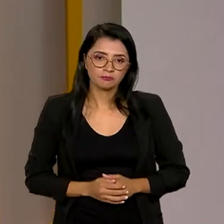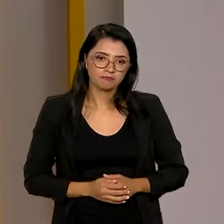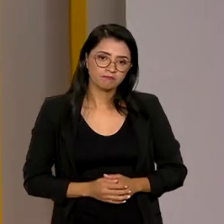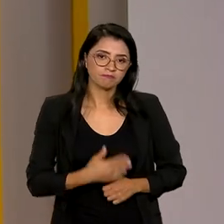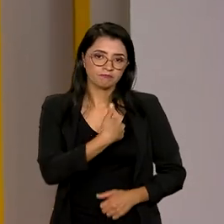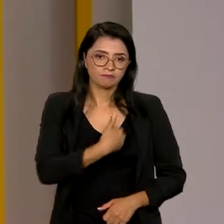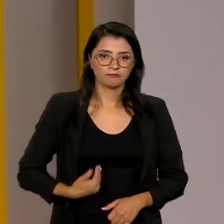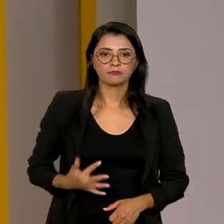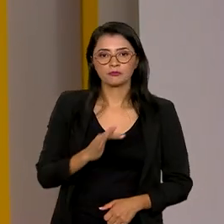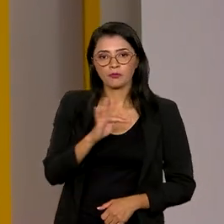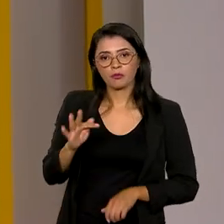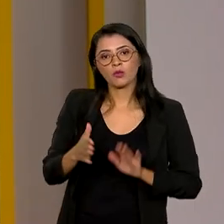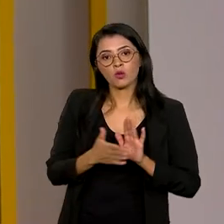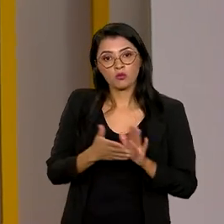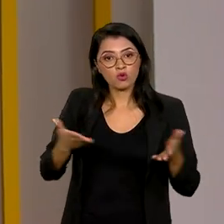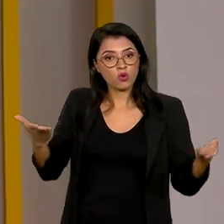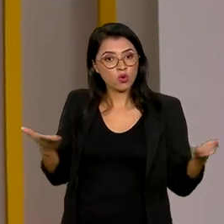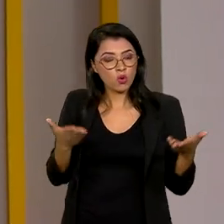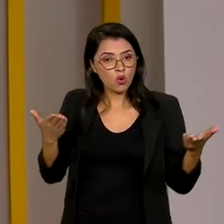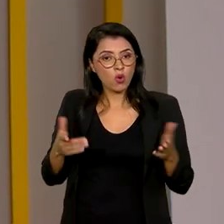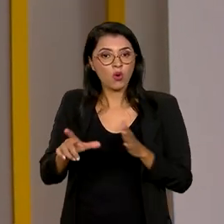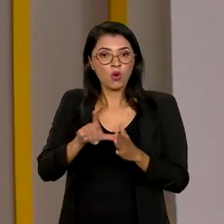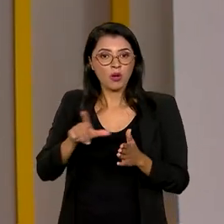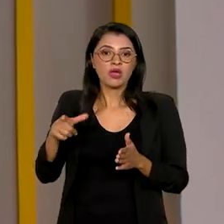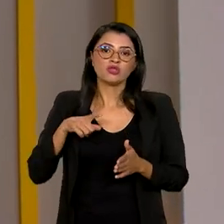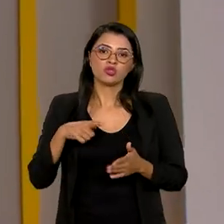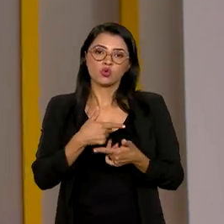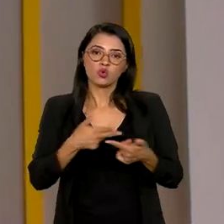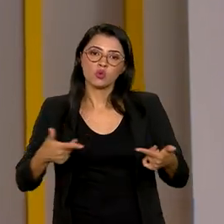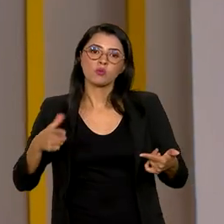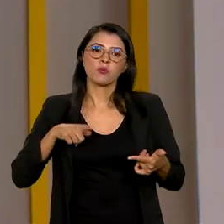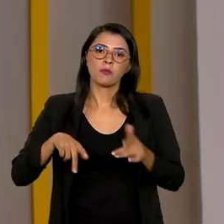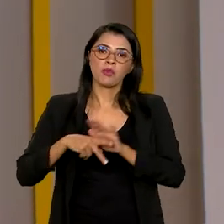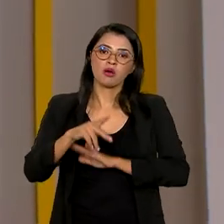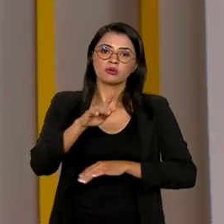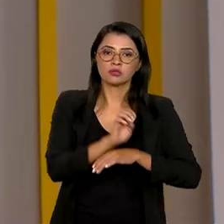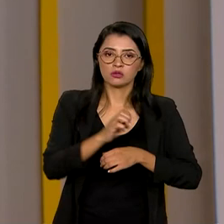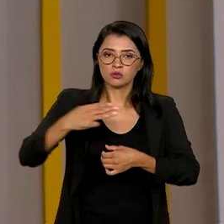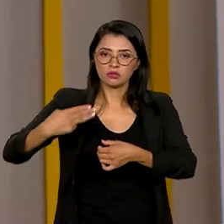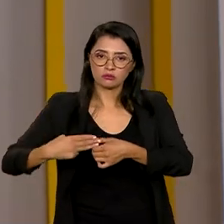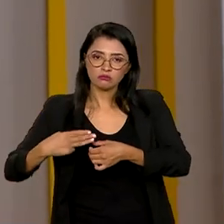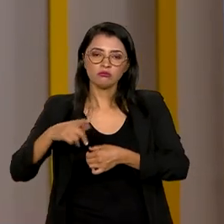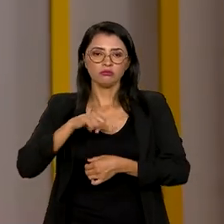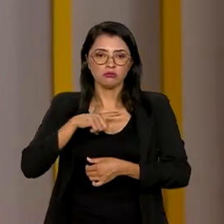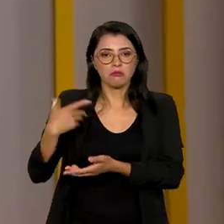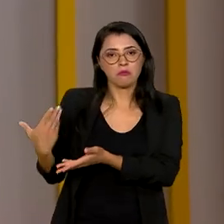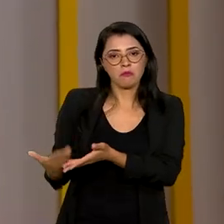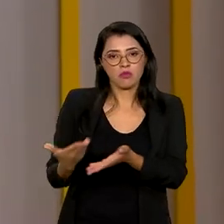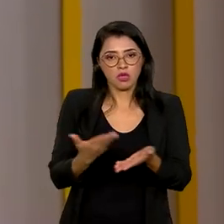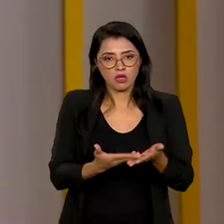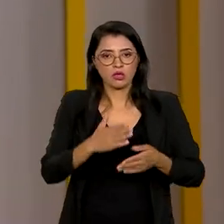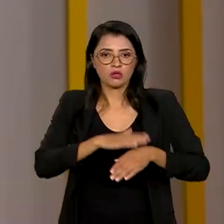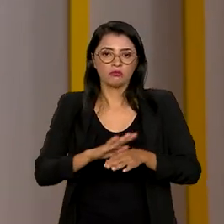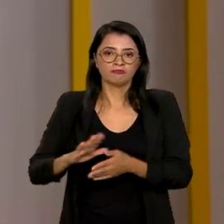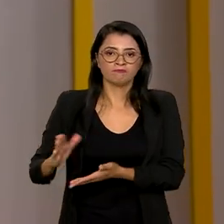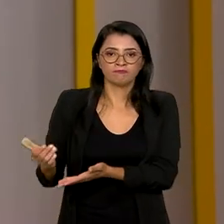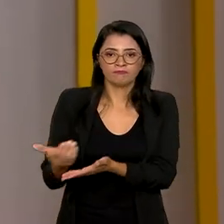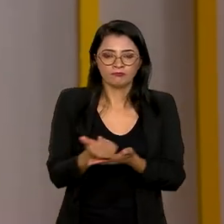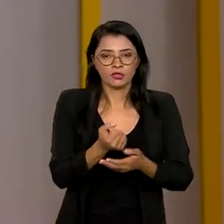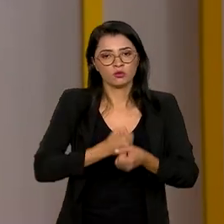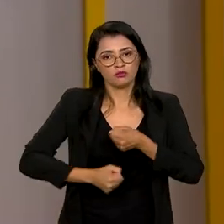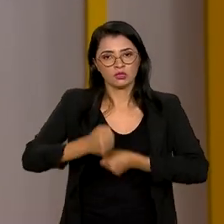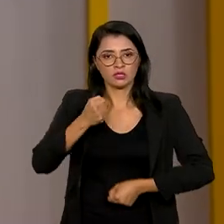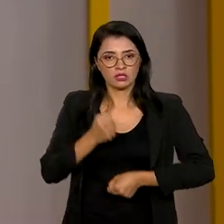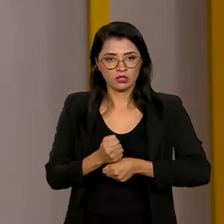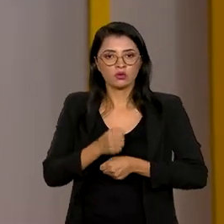E o governo federal propôs hoje a antecipação de recursos para estados e municípios que tiveram perdas de arrecadação no ano